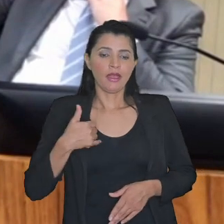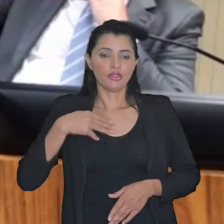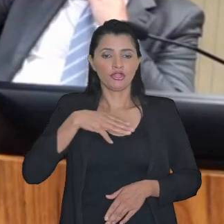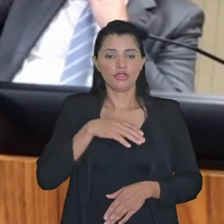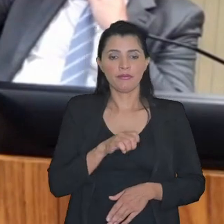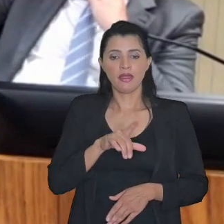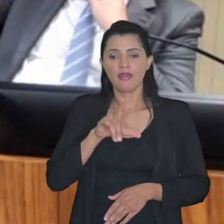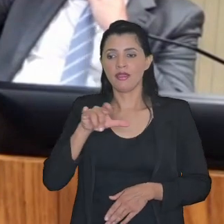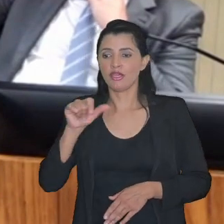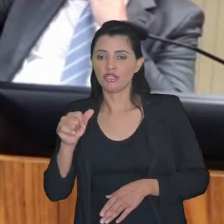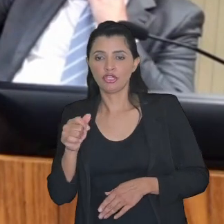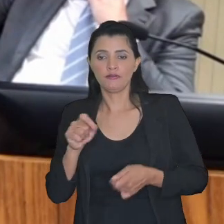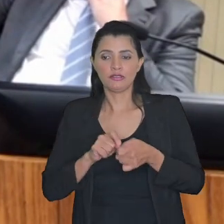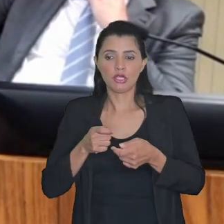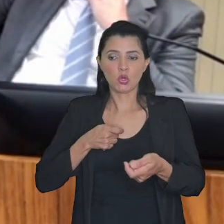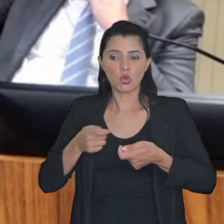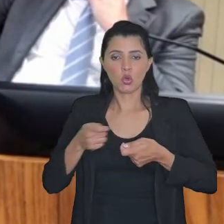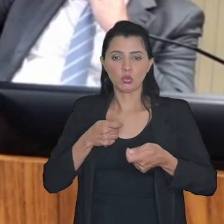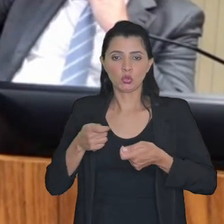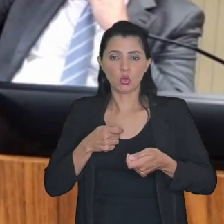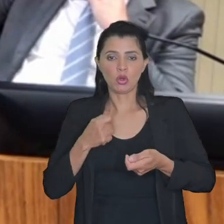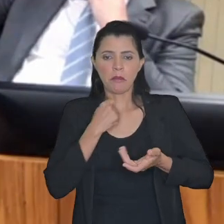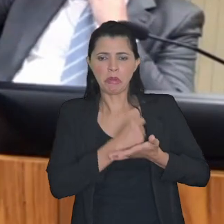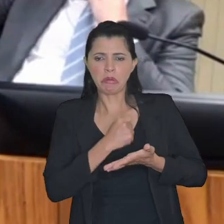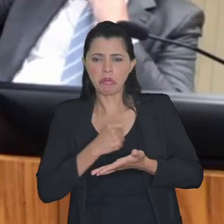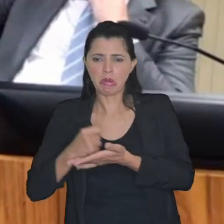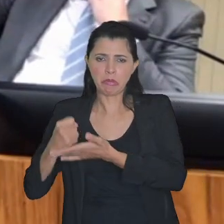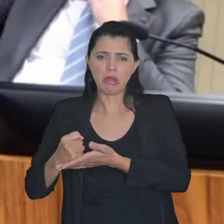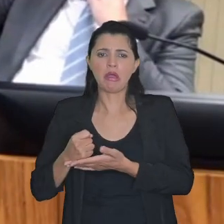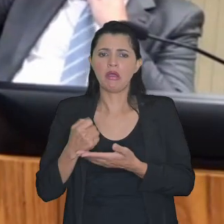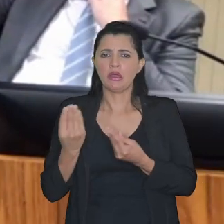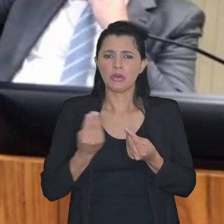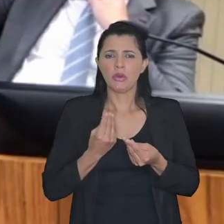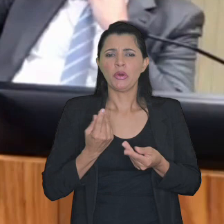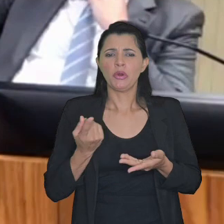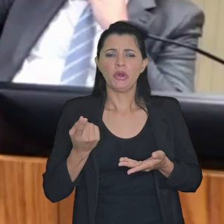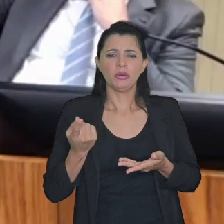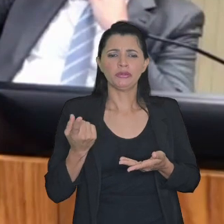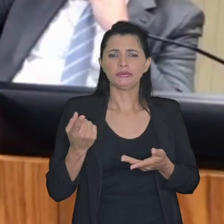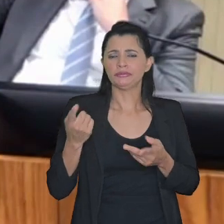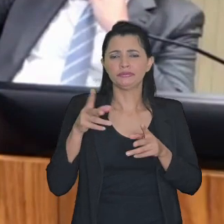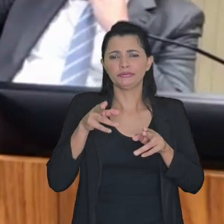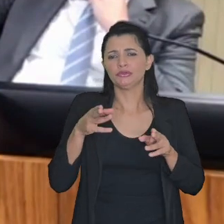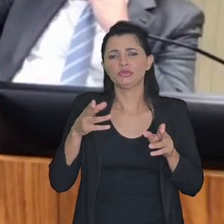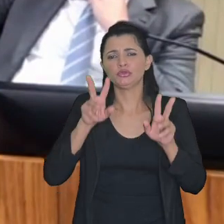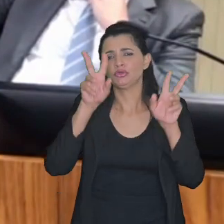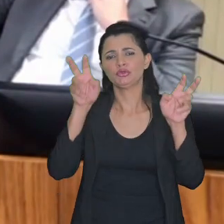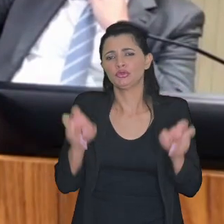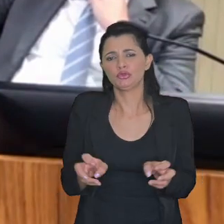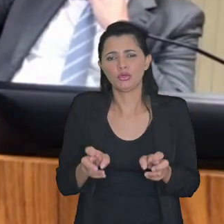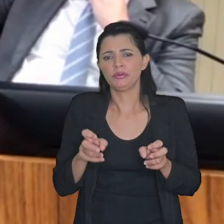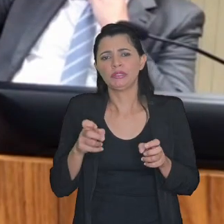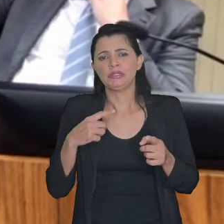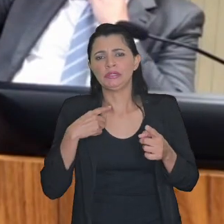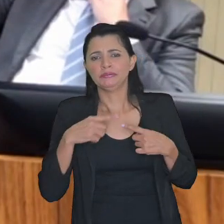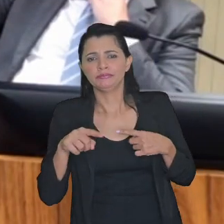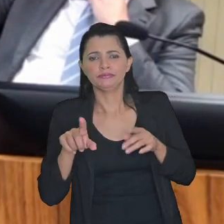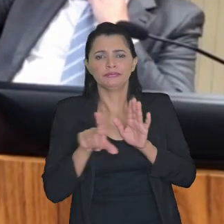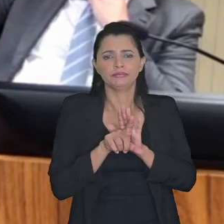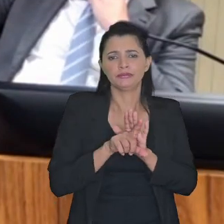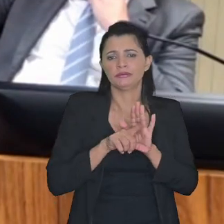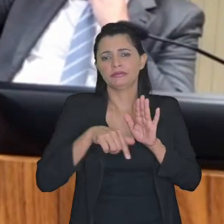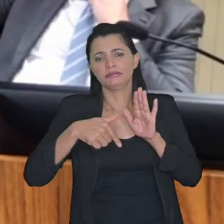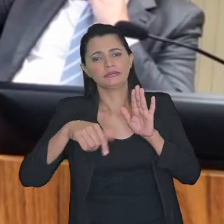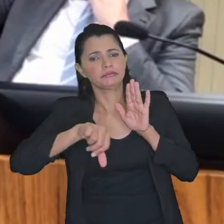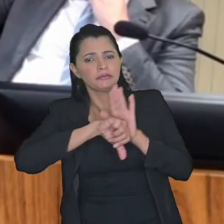média para ficar fazendo controle carimbológico em hieroglifos a respeito da licitude ou ilicitude de